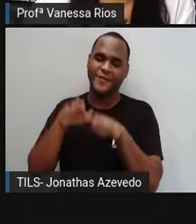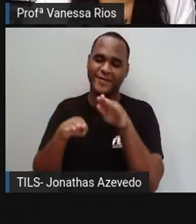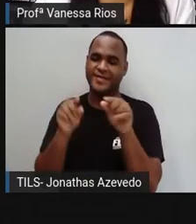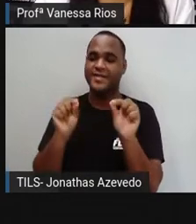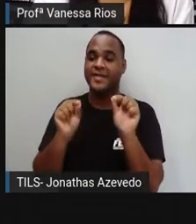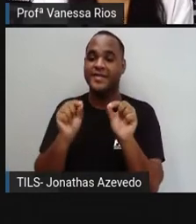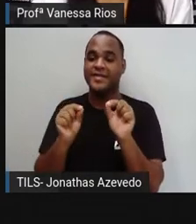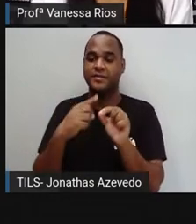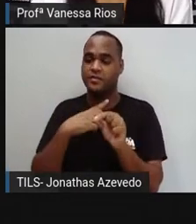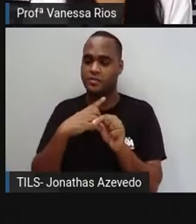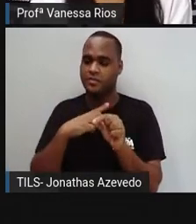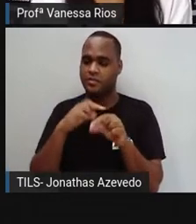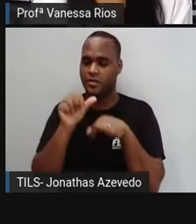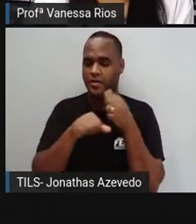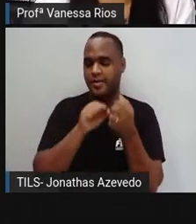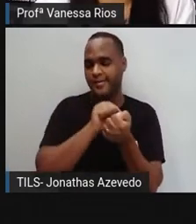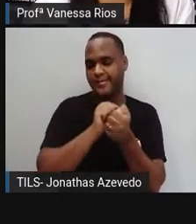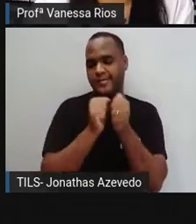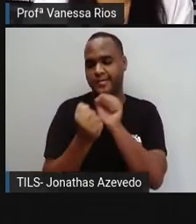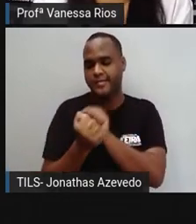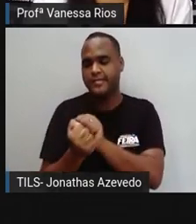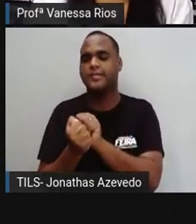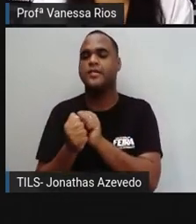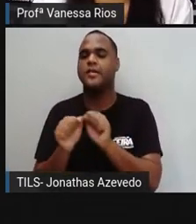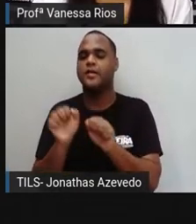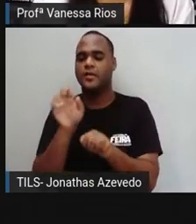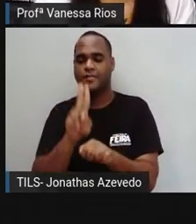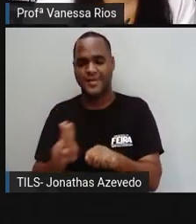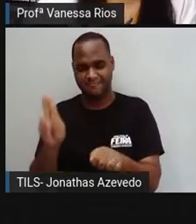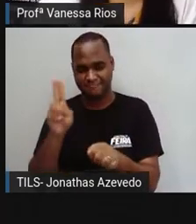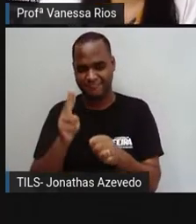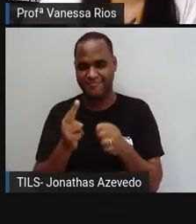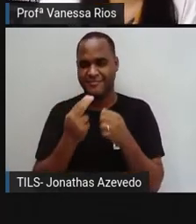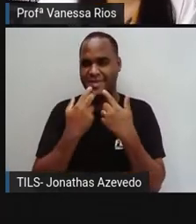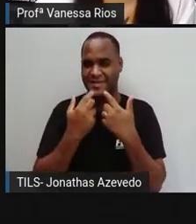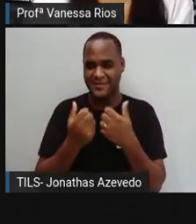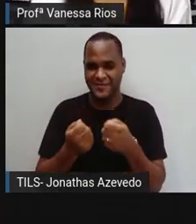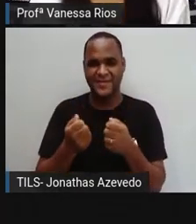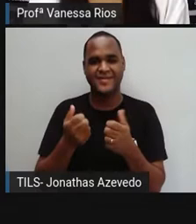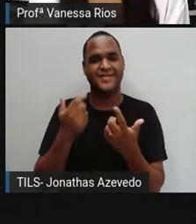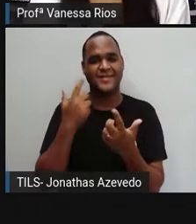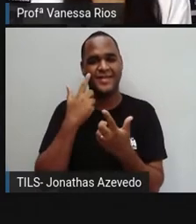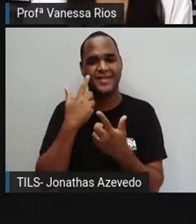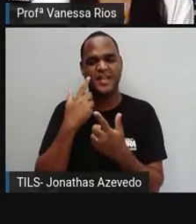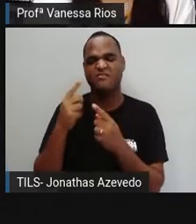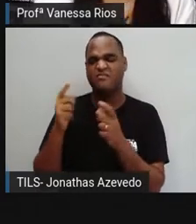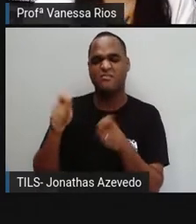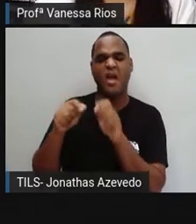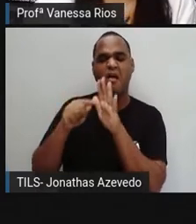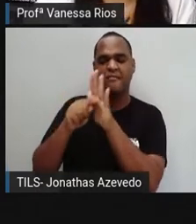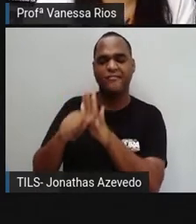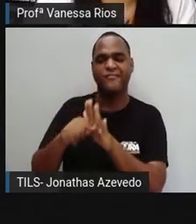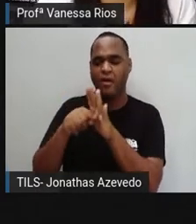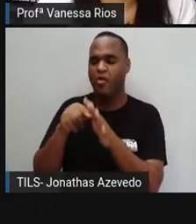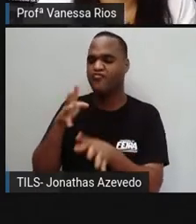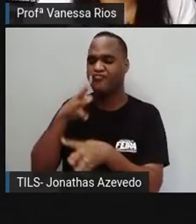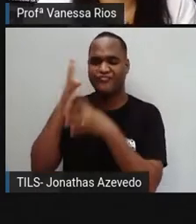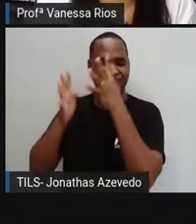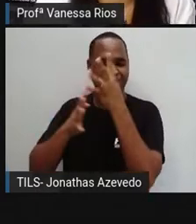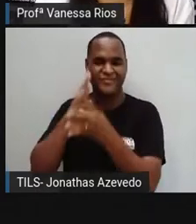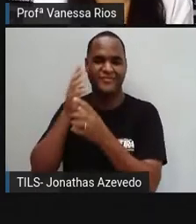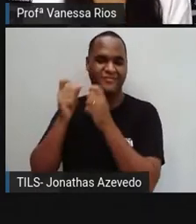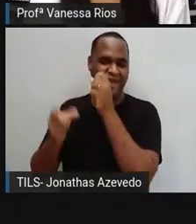existem adequações na utilização da língua, não se trata aqui de defender ou de acusar um tipo de